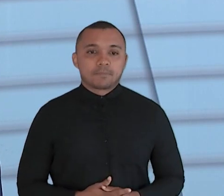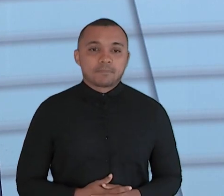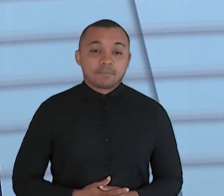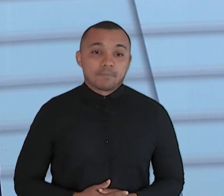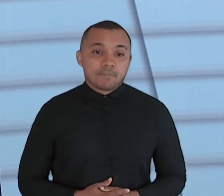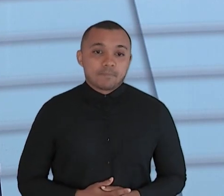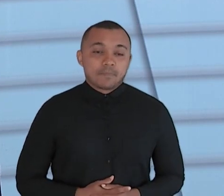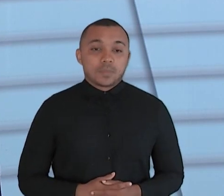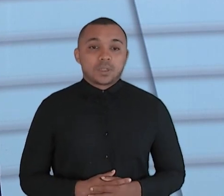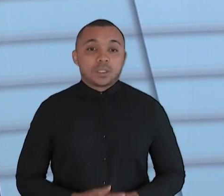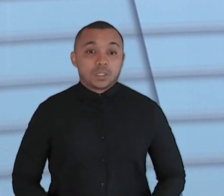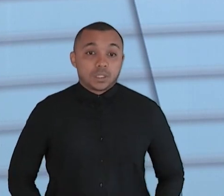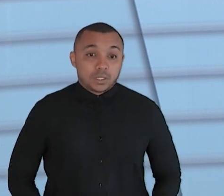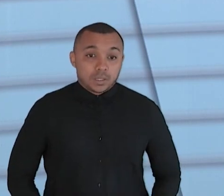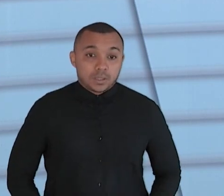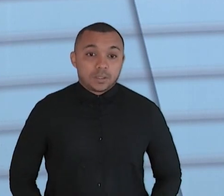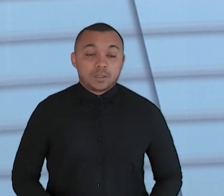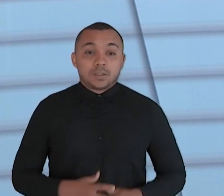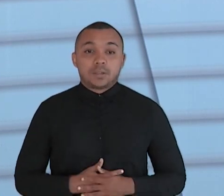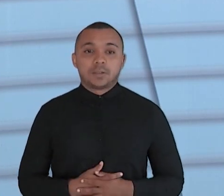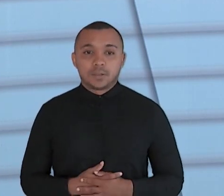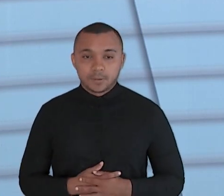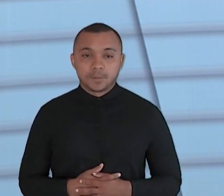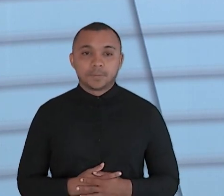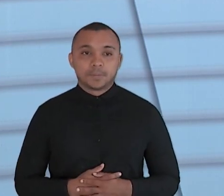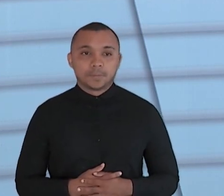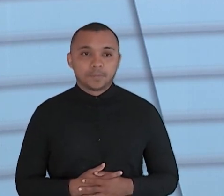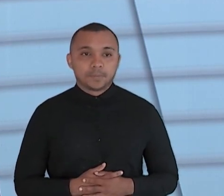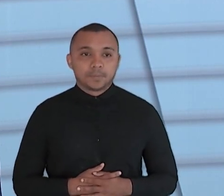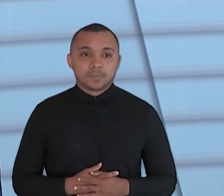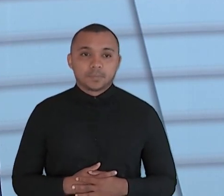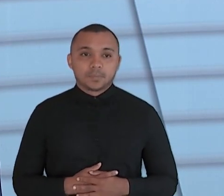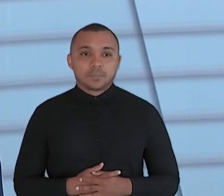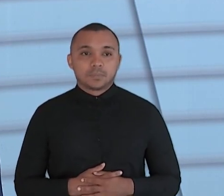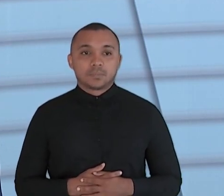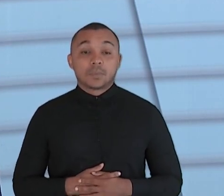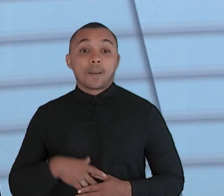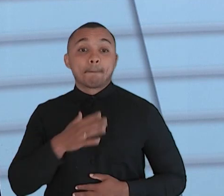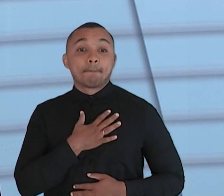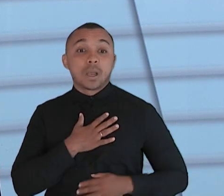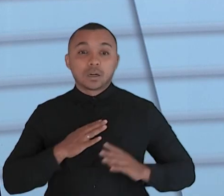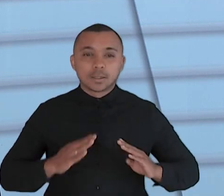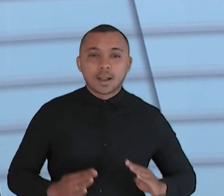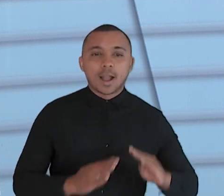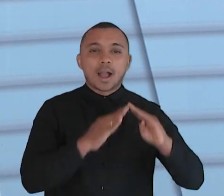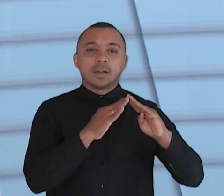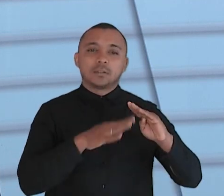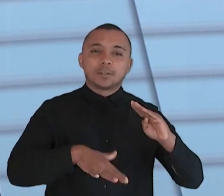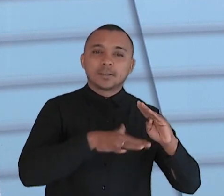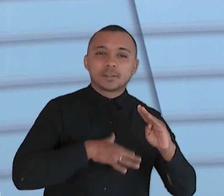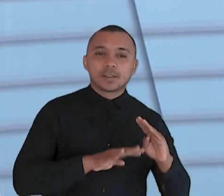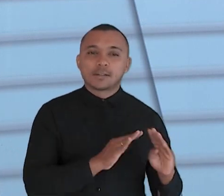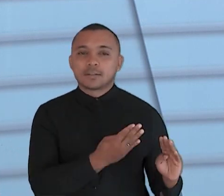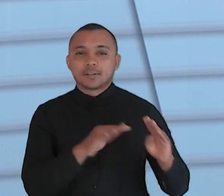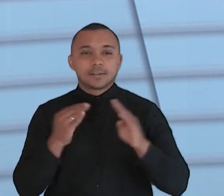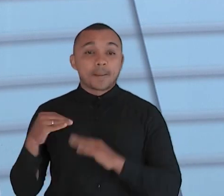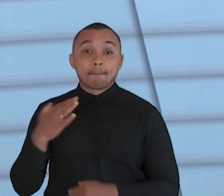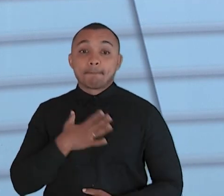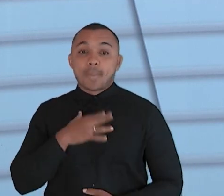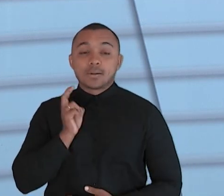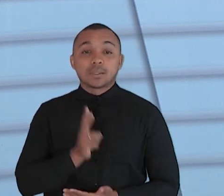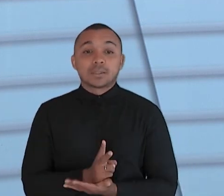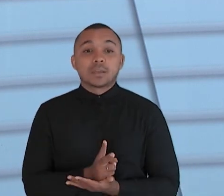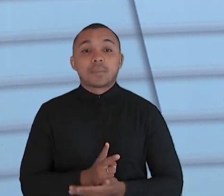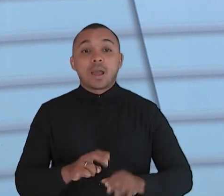das motivações maiores para que eu more na periferia eu eu sempre coloco duas